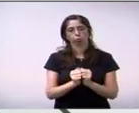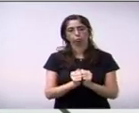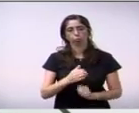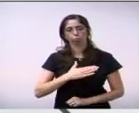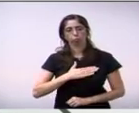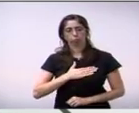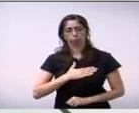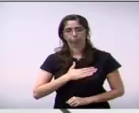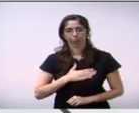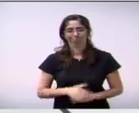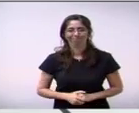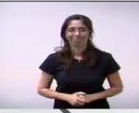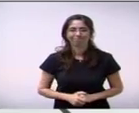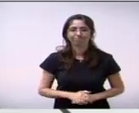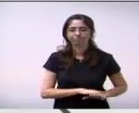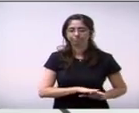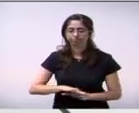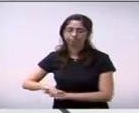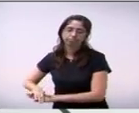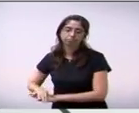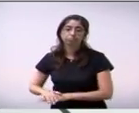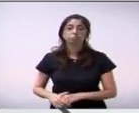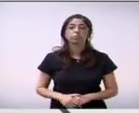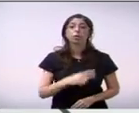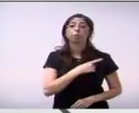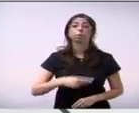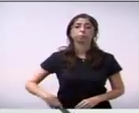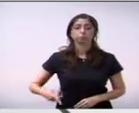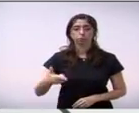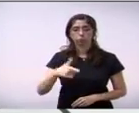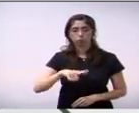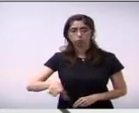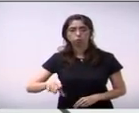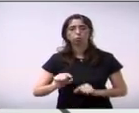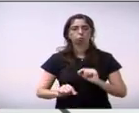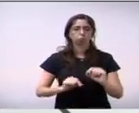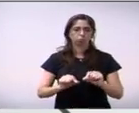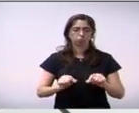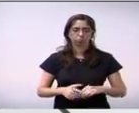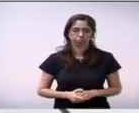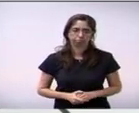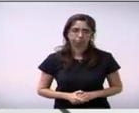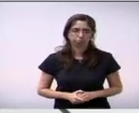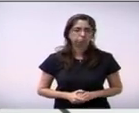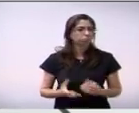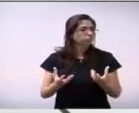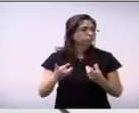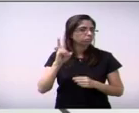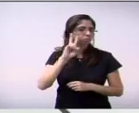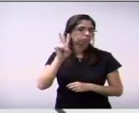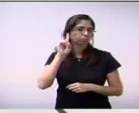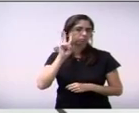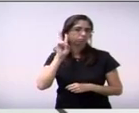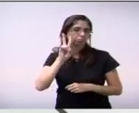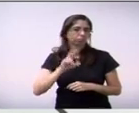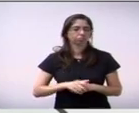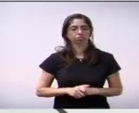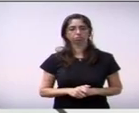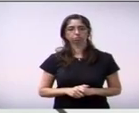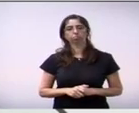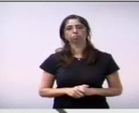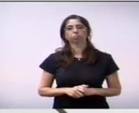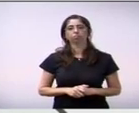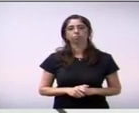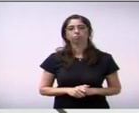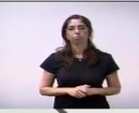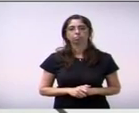para dar continuidade senhor presidente eu gostaria também de lembrar que também a fala desse